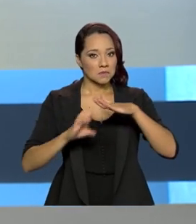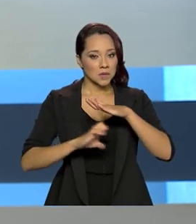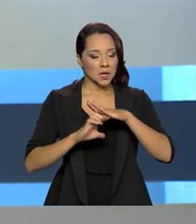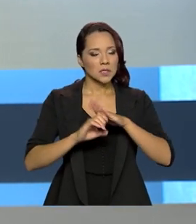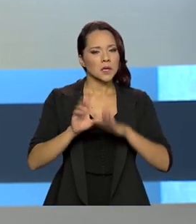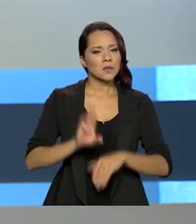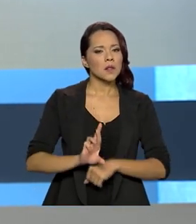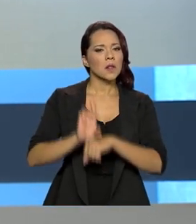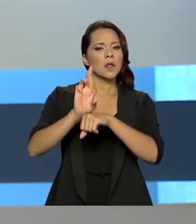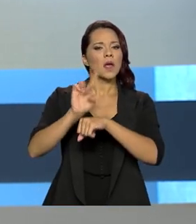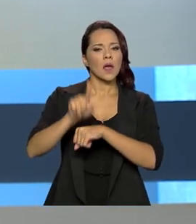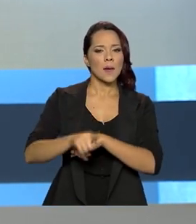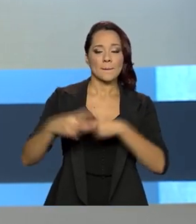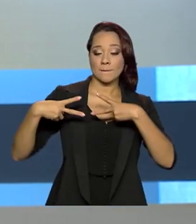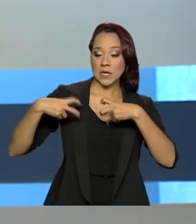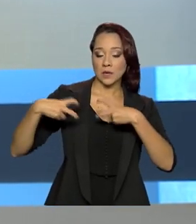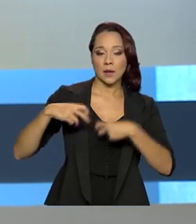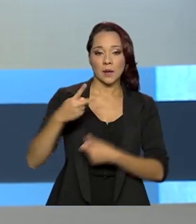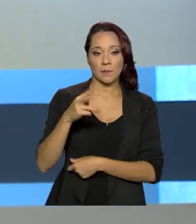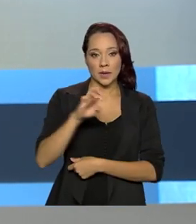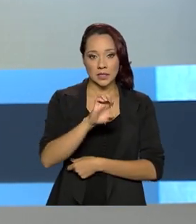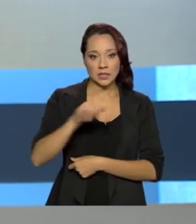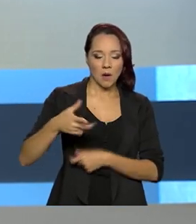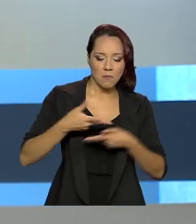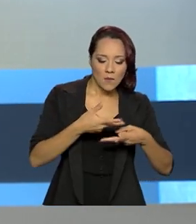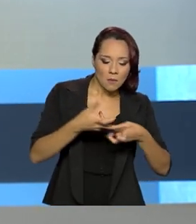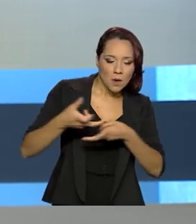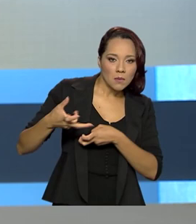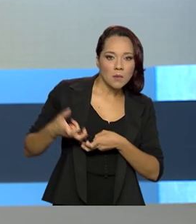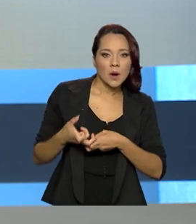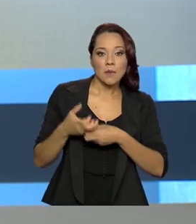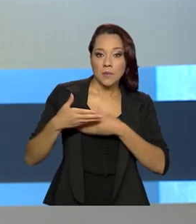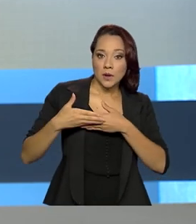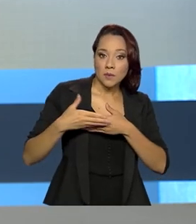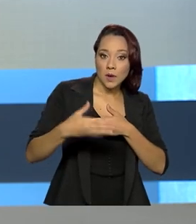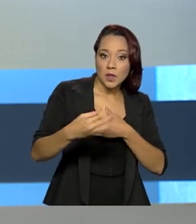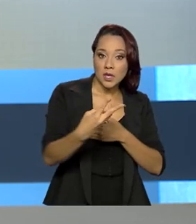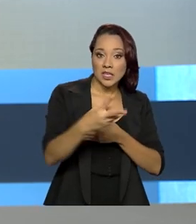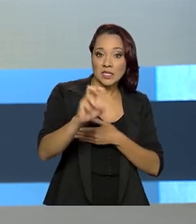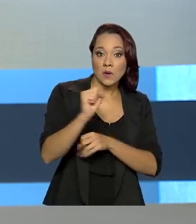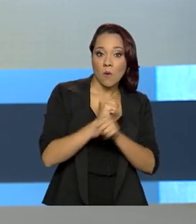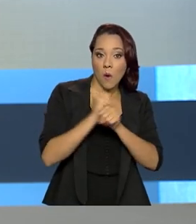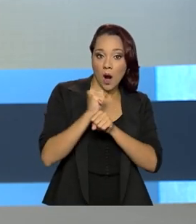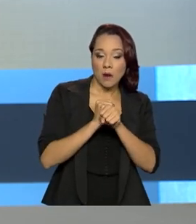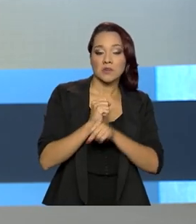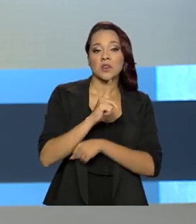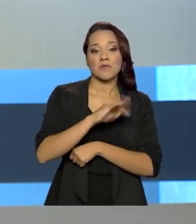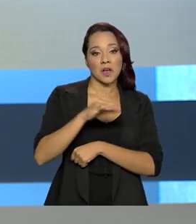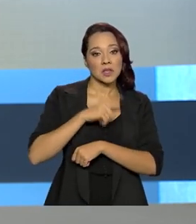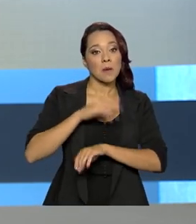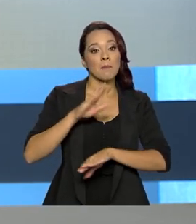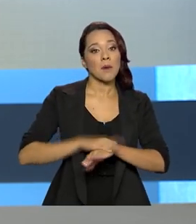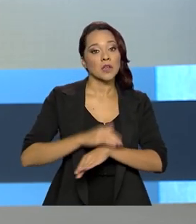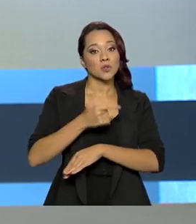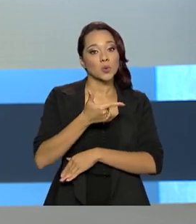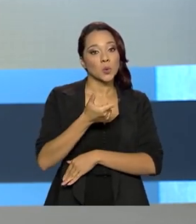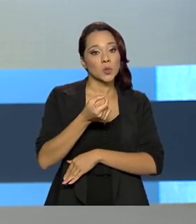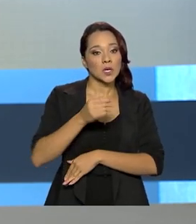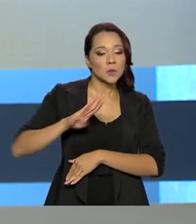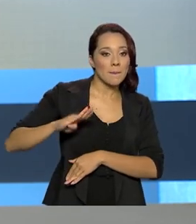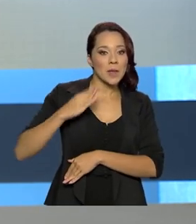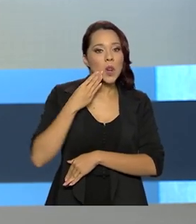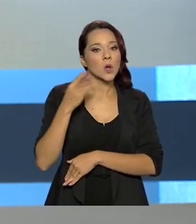pela Petrobras. As áreas no pré-sal vão ser exploradas pelos próximos 35 anos e vão receber mais de 200